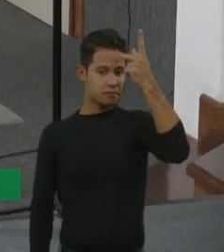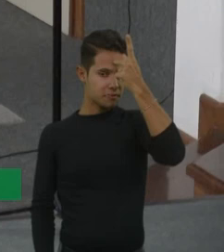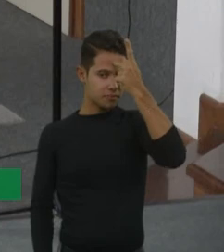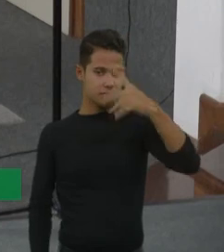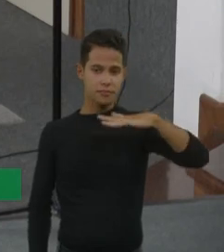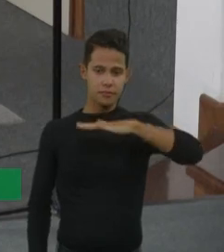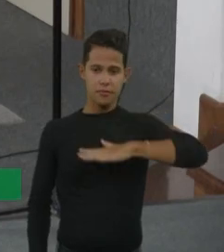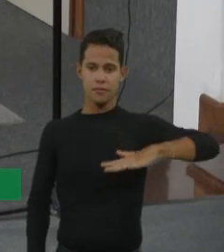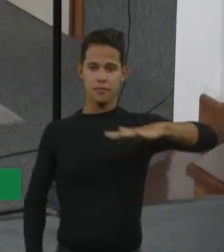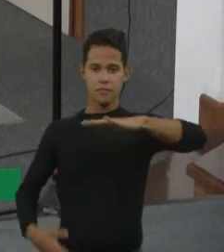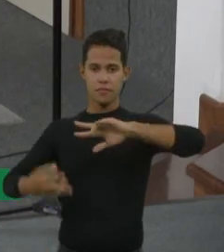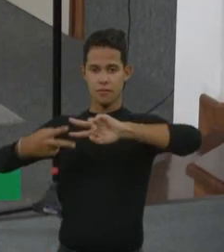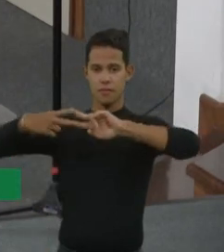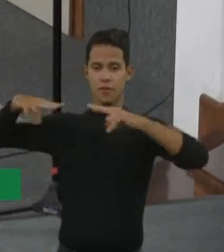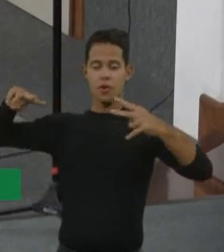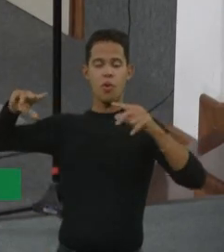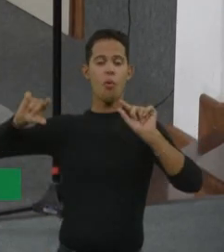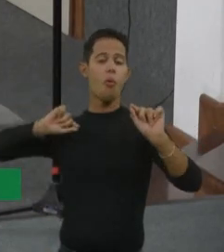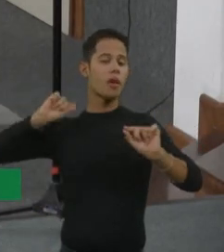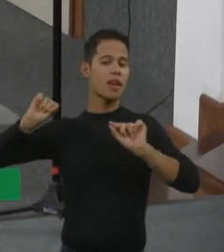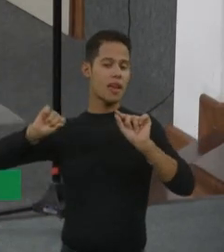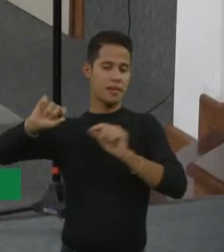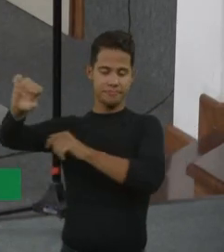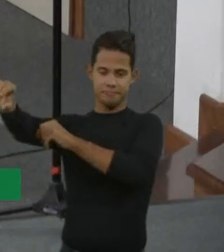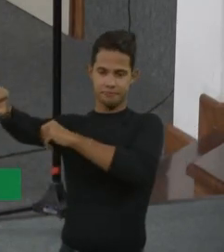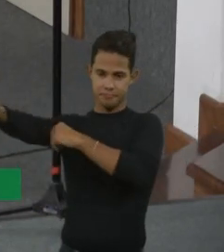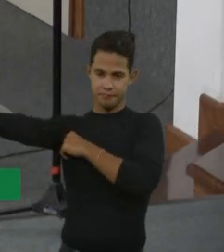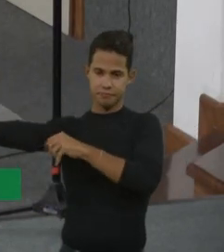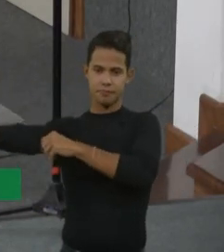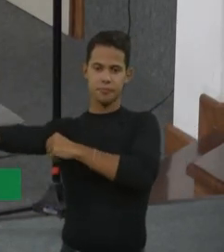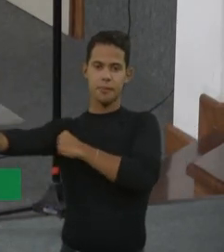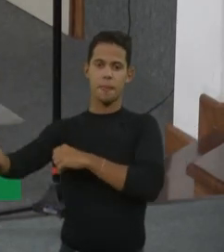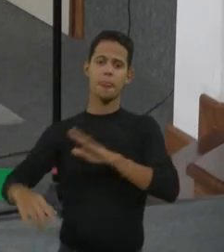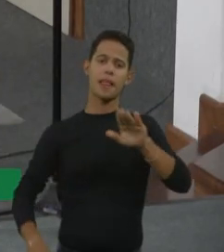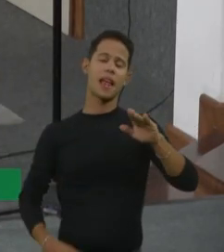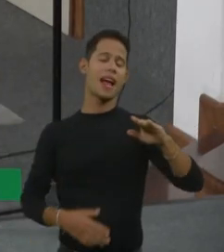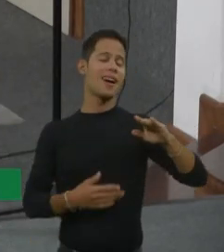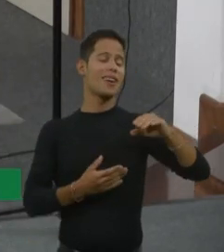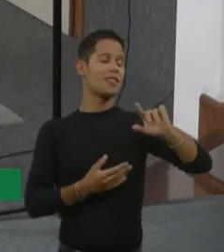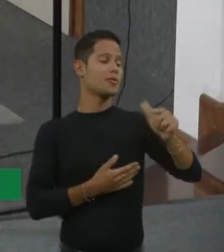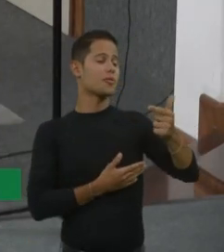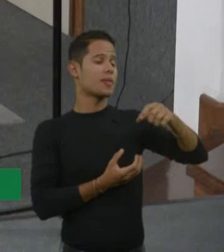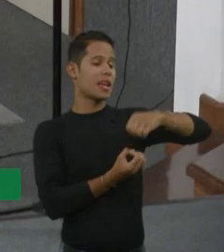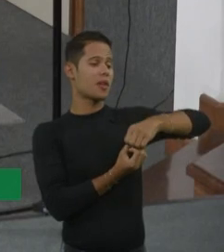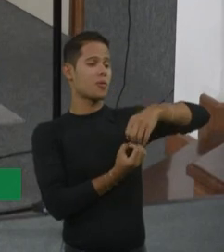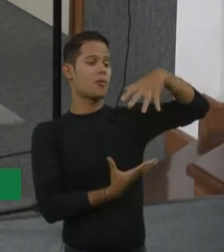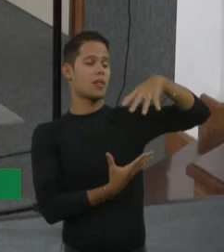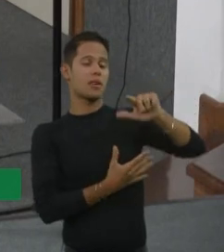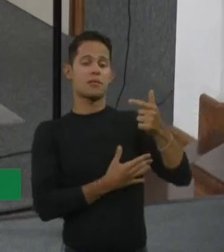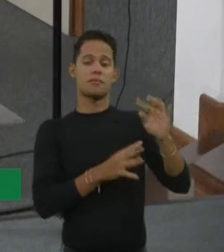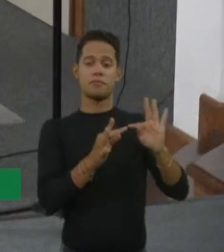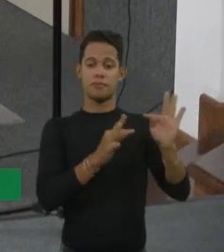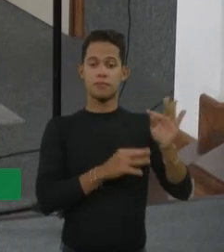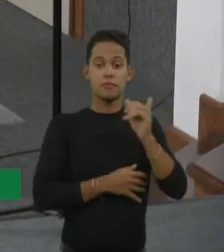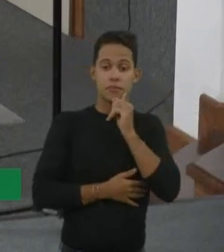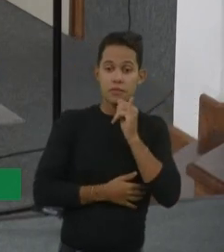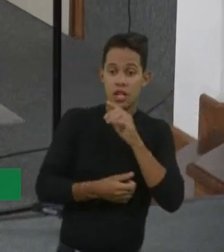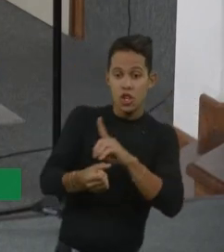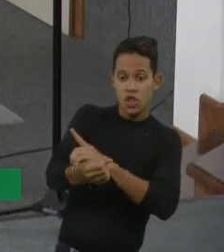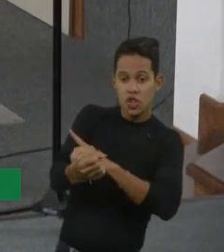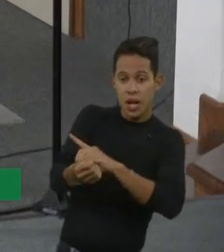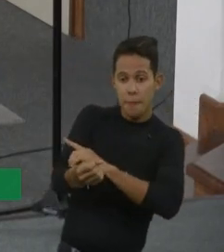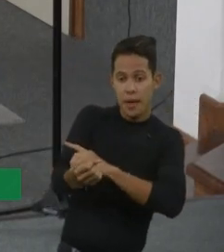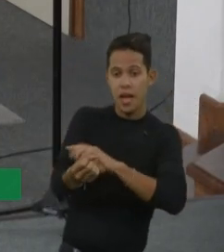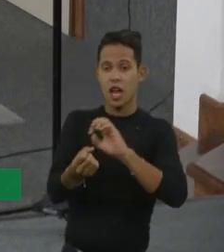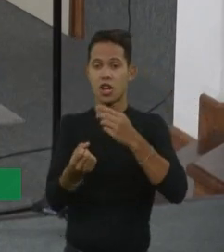tá? Ai, que te visto, o que que é? É a seguinte situação, ah, não tem cura, não tem tratamento, quem tem diabetes, quem tem pressão alta, também não